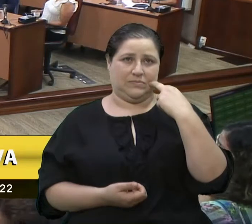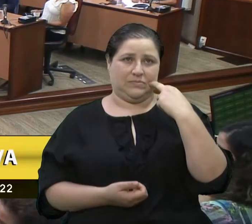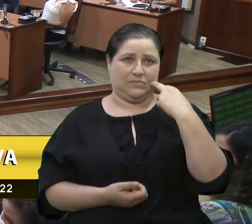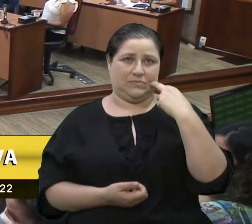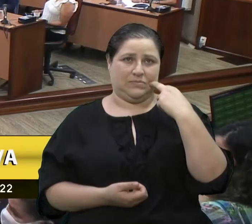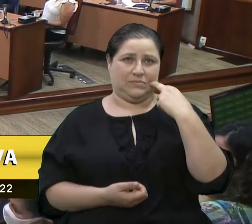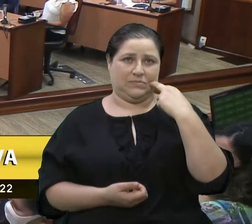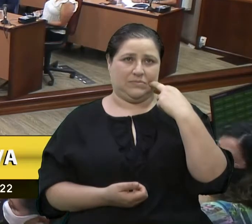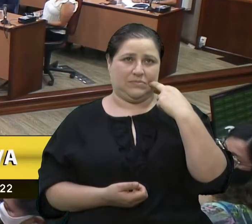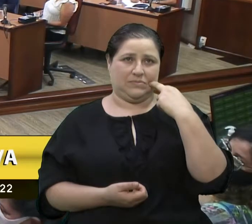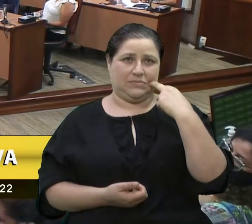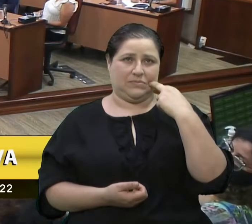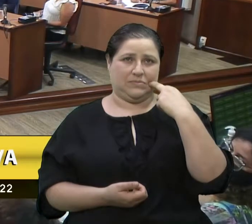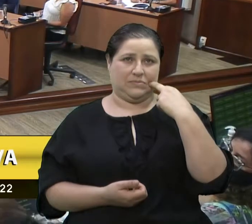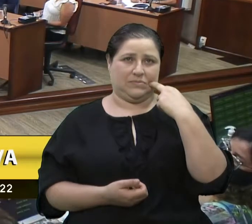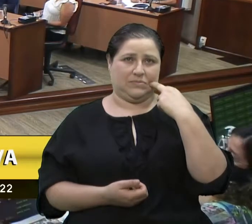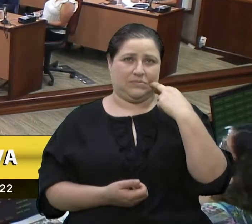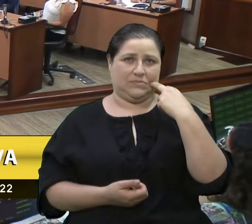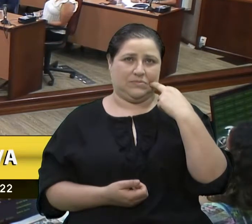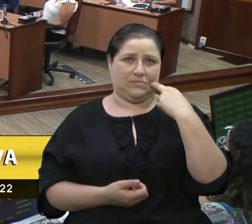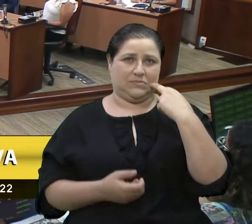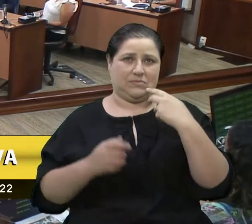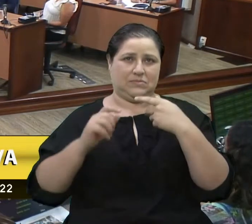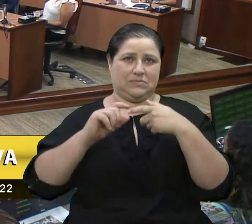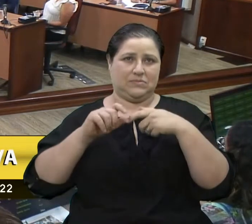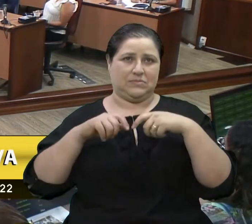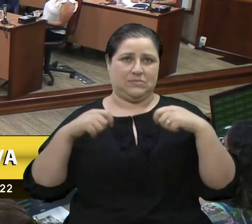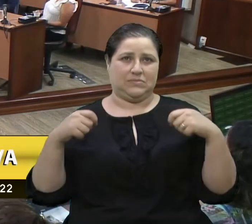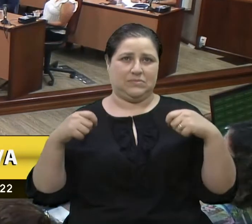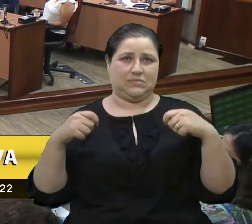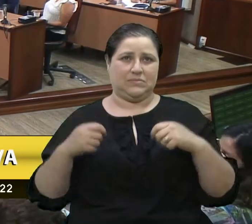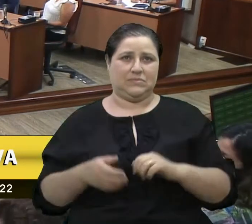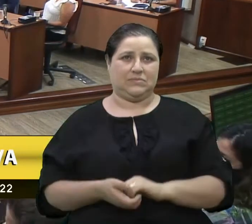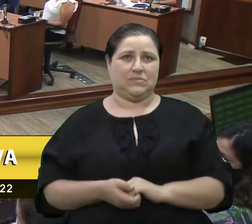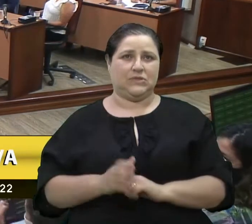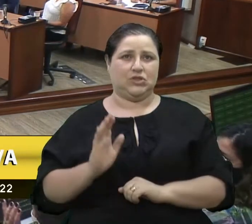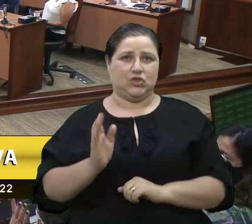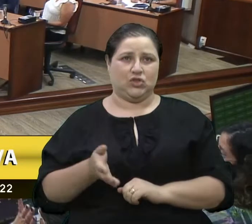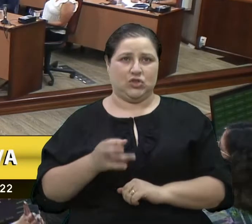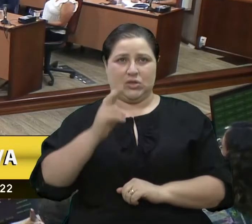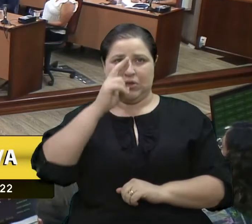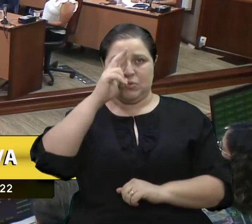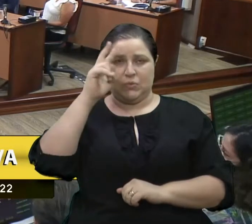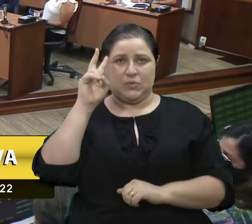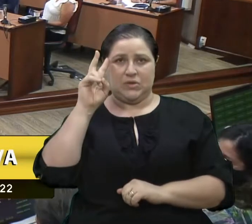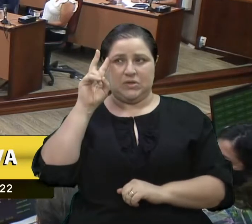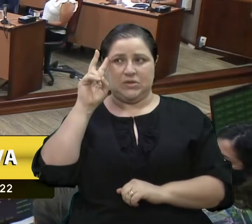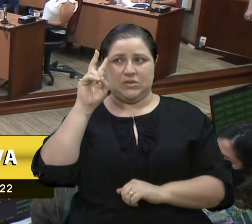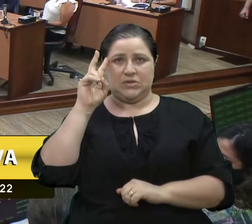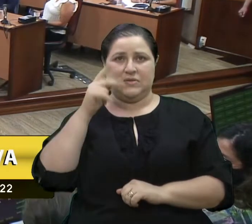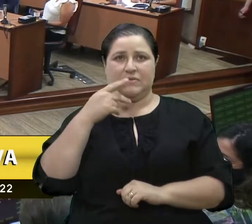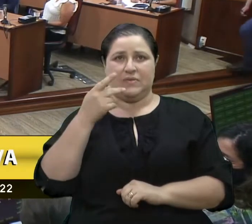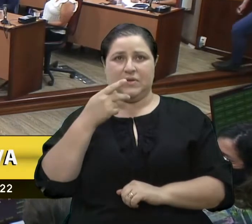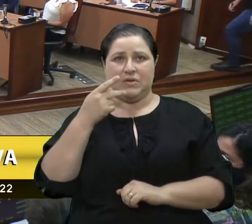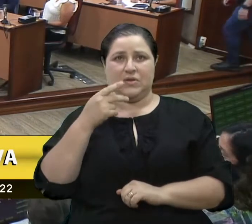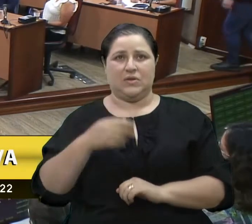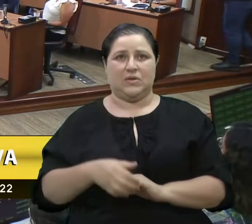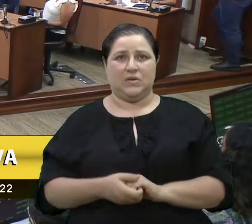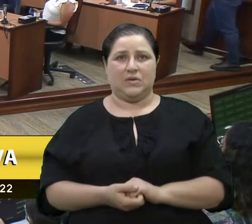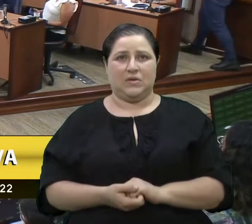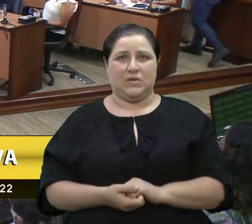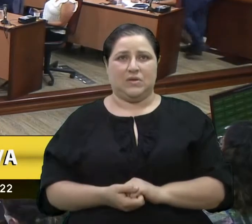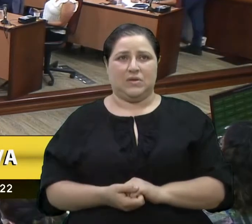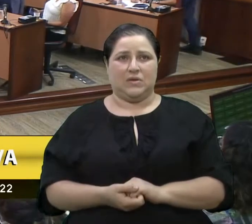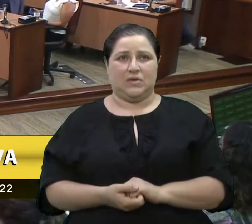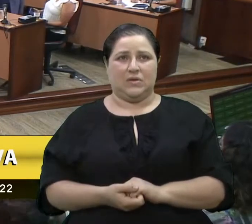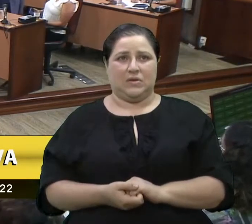Vereador Lucas, eu quero, como disse o vereador, ex, para nós era importante que fosse um ato comitivo